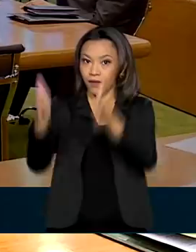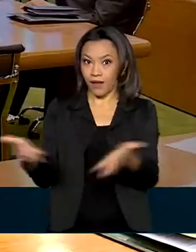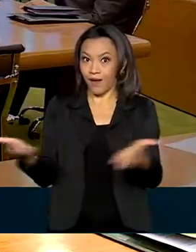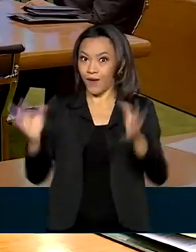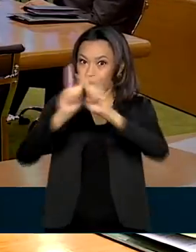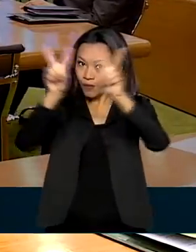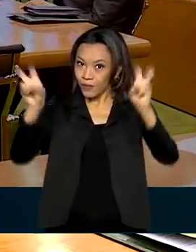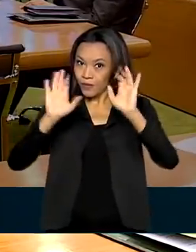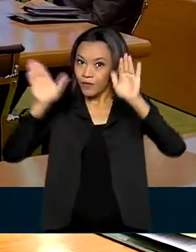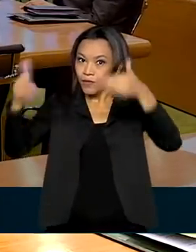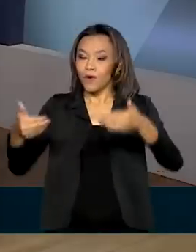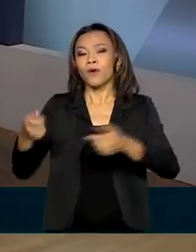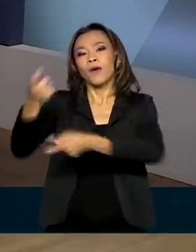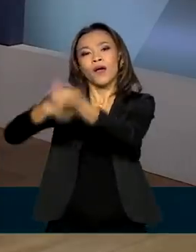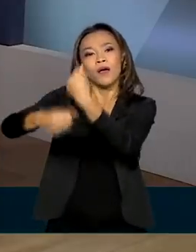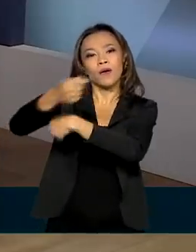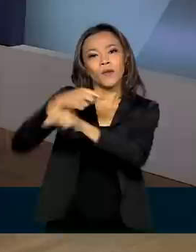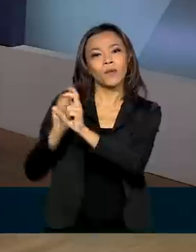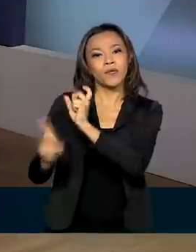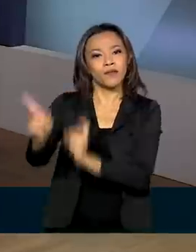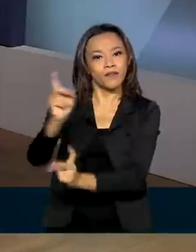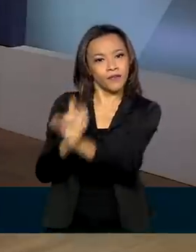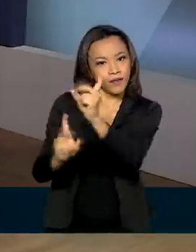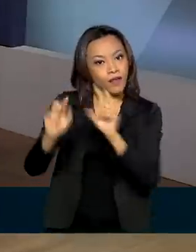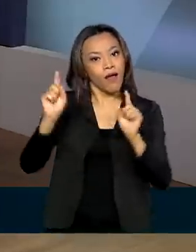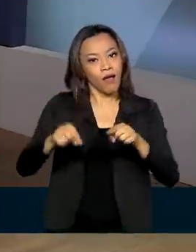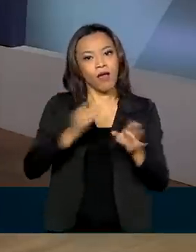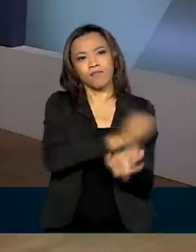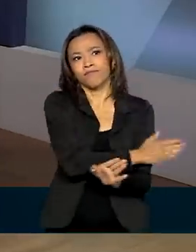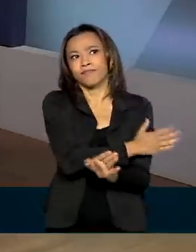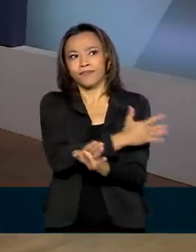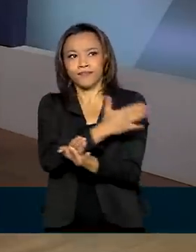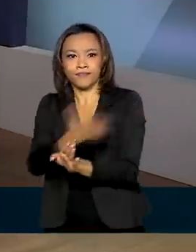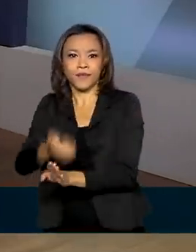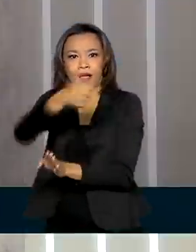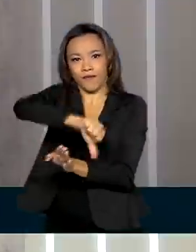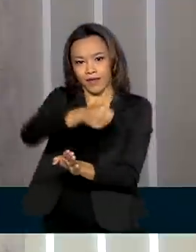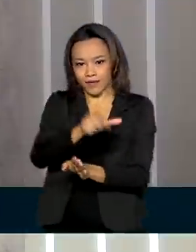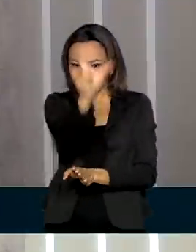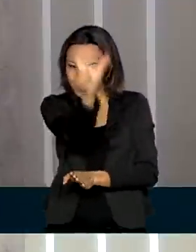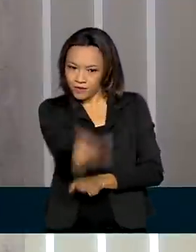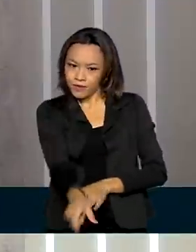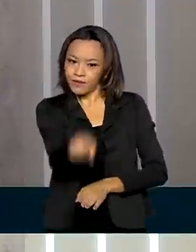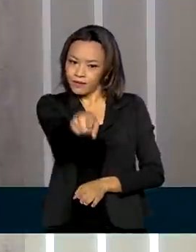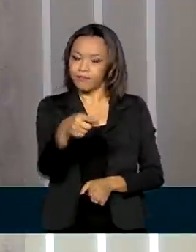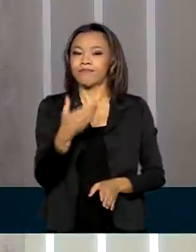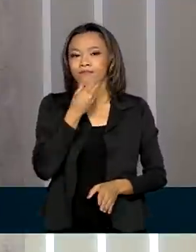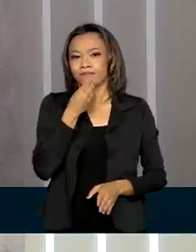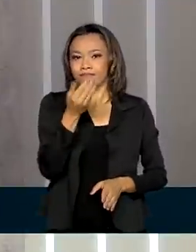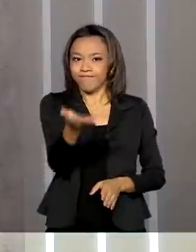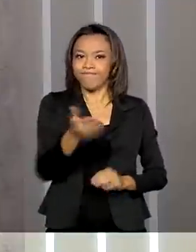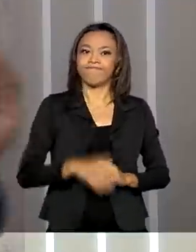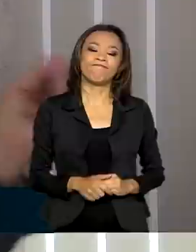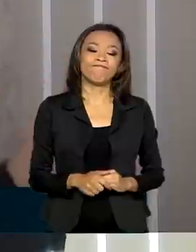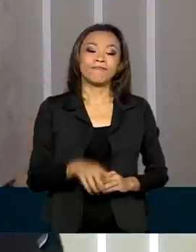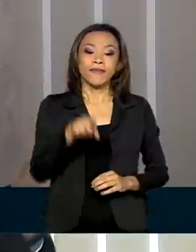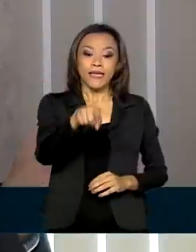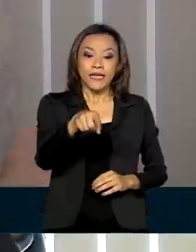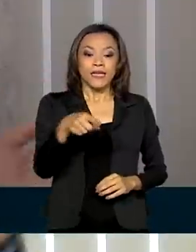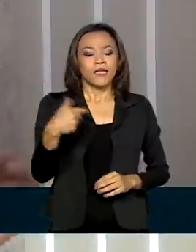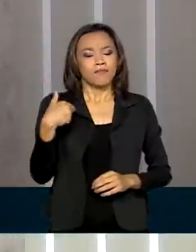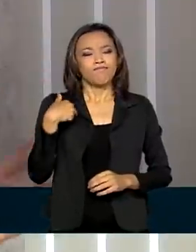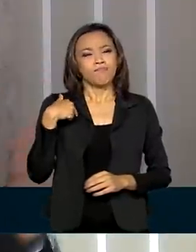econômico e comercial. Esta é a avaliação desse cientista político. Certamente o Brasil está revendo essa